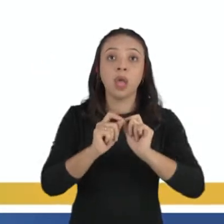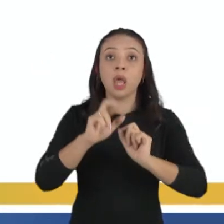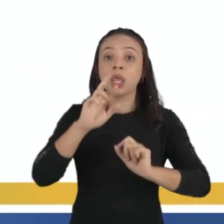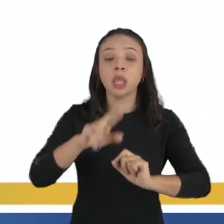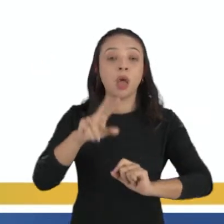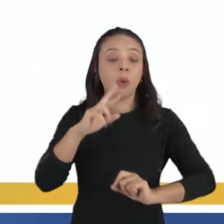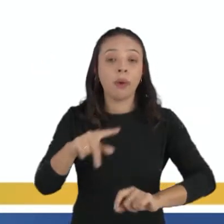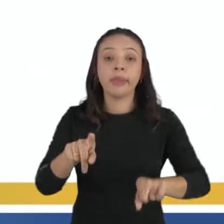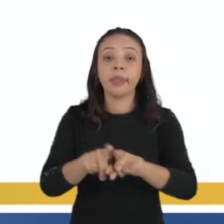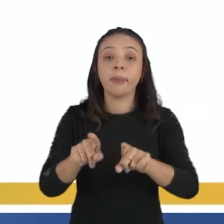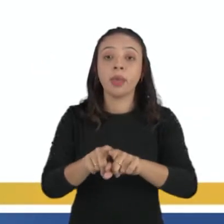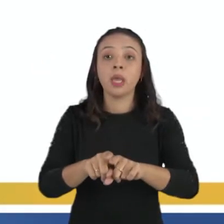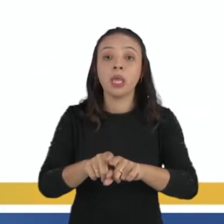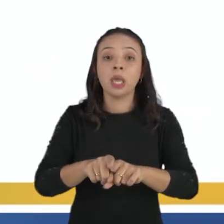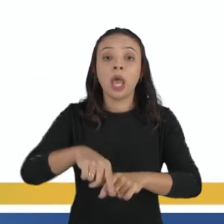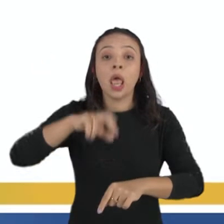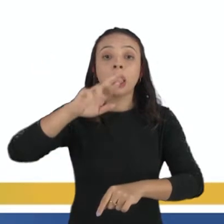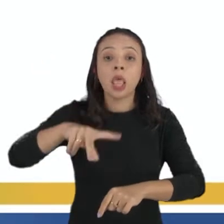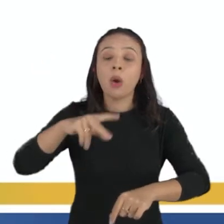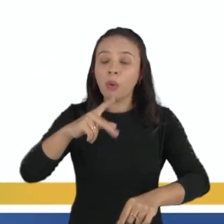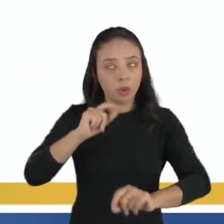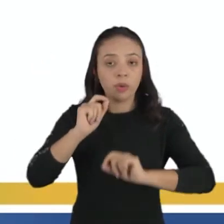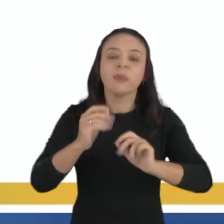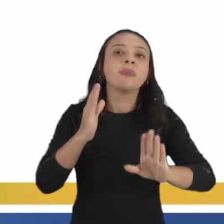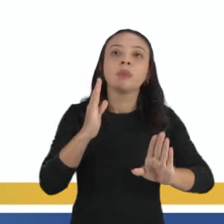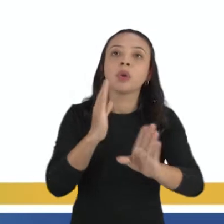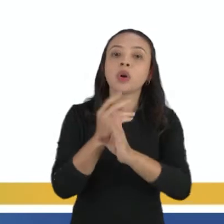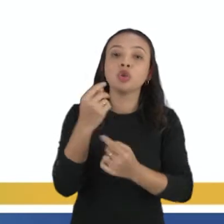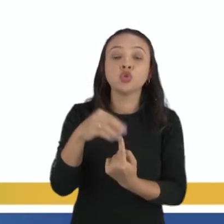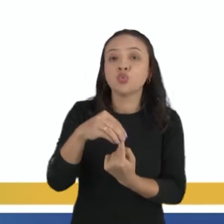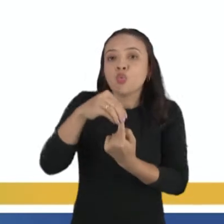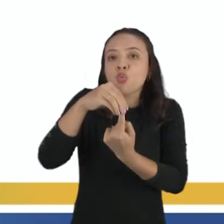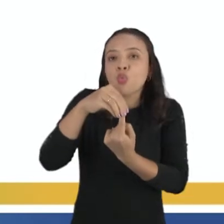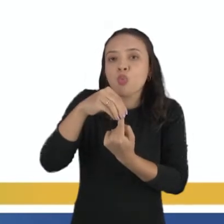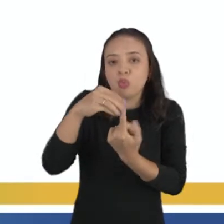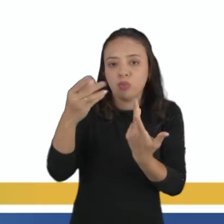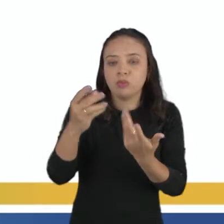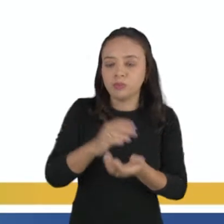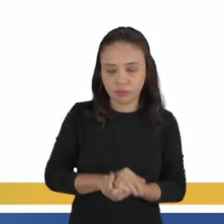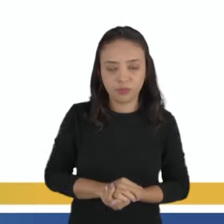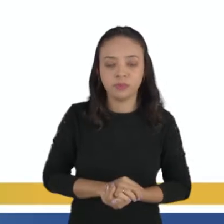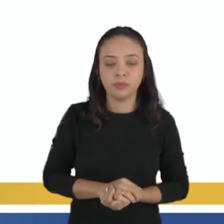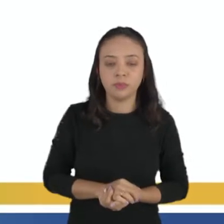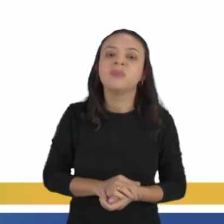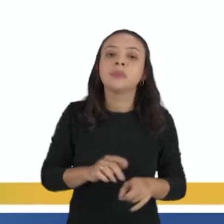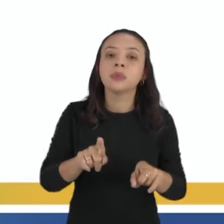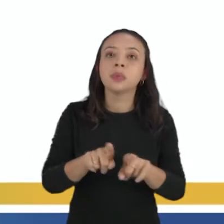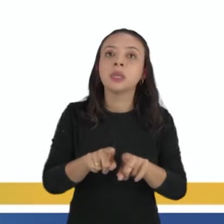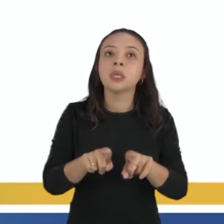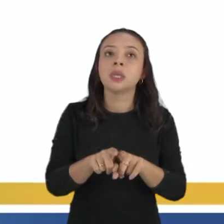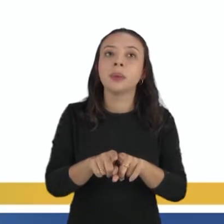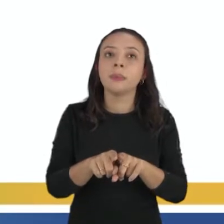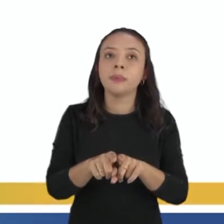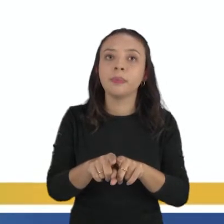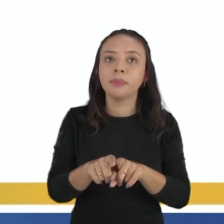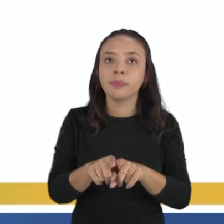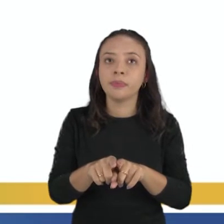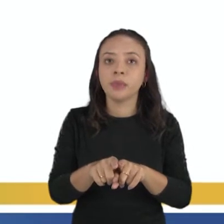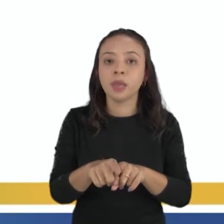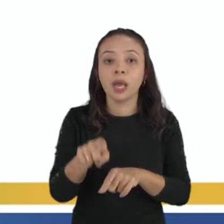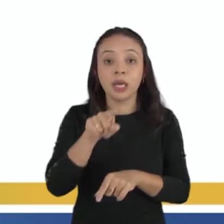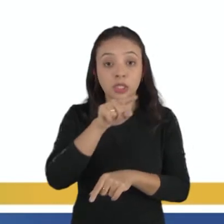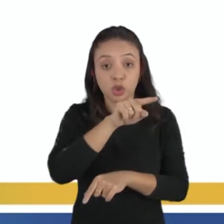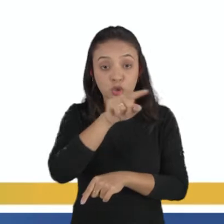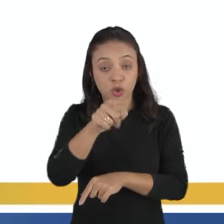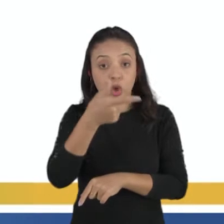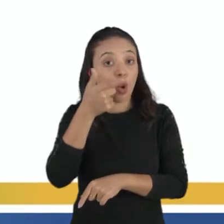e nem está vinculada a um único fator e que não está ao alcance de Vossa Senhoria a